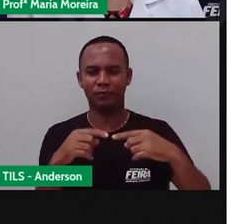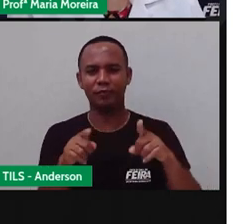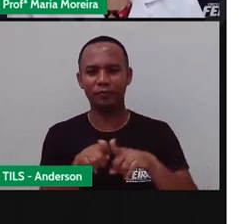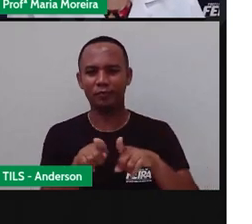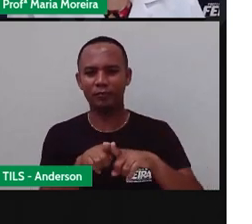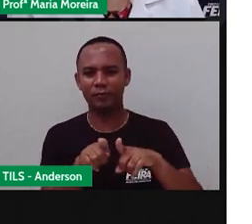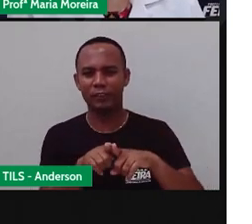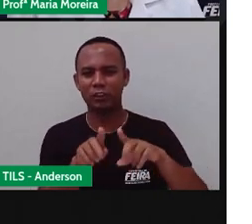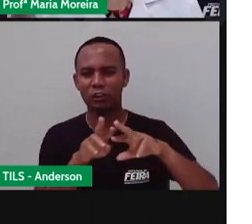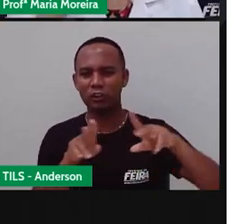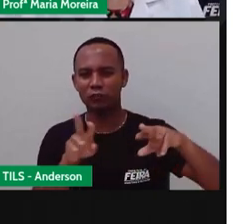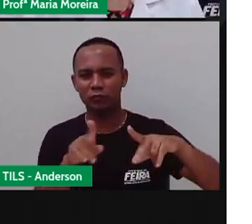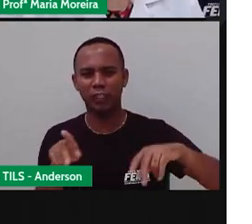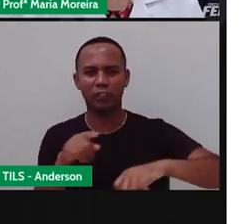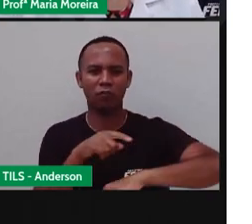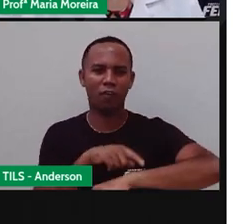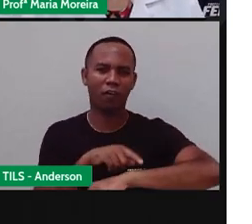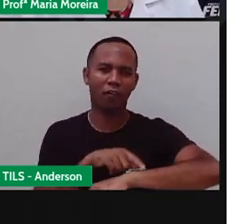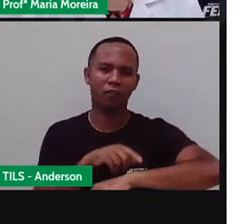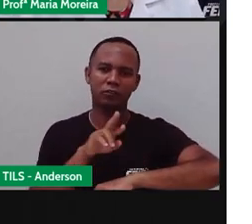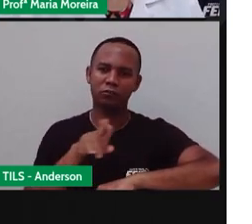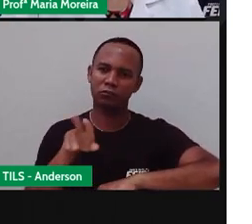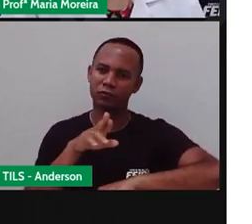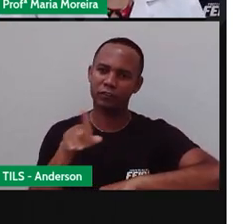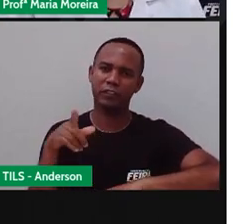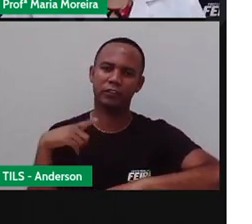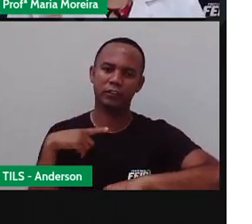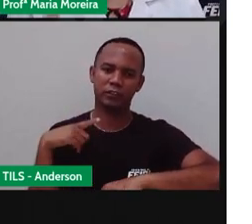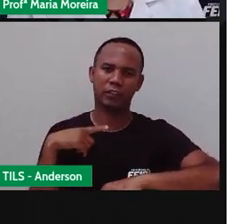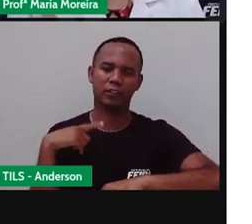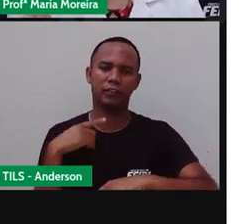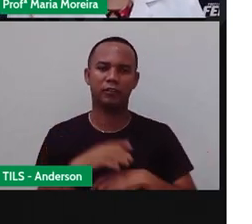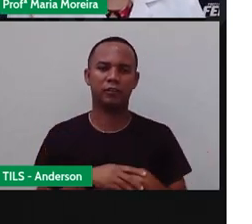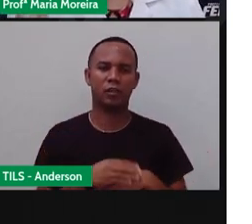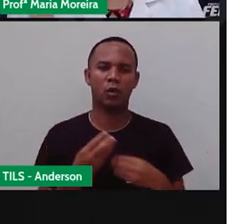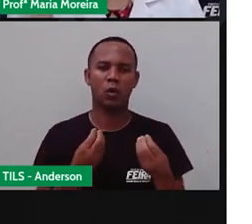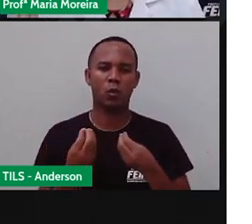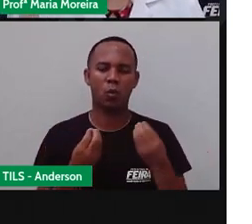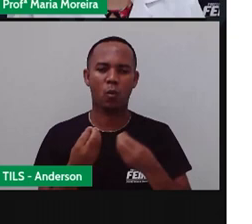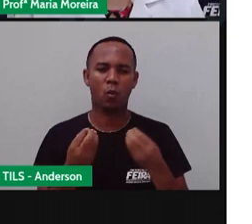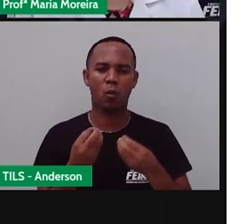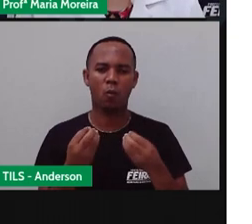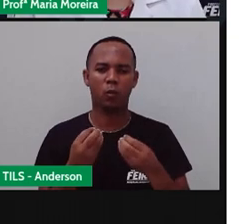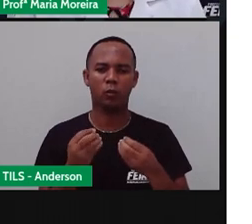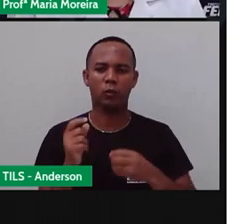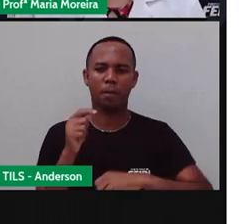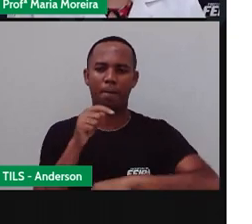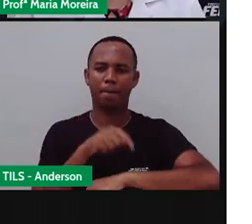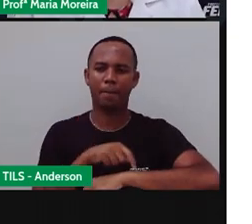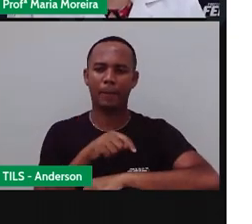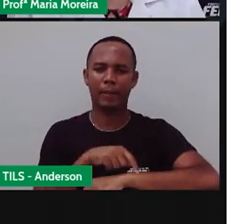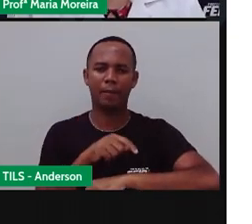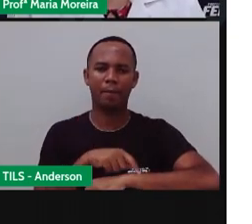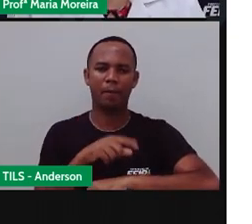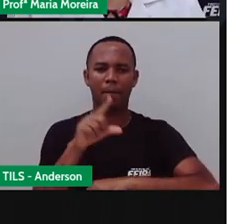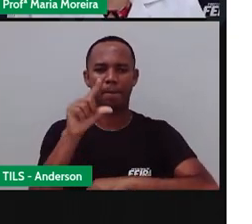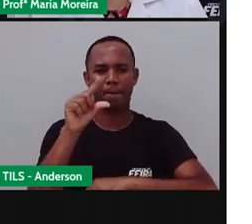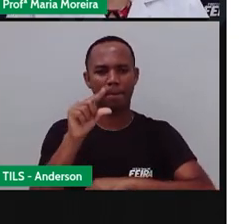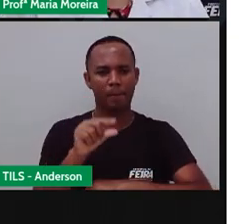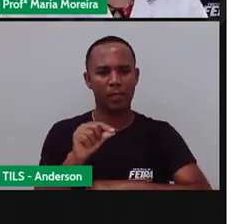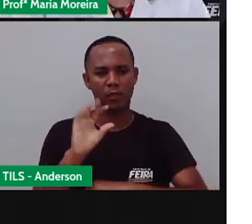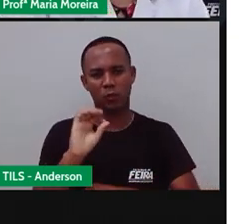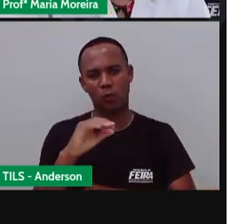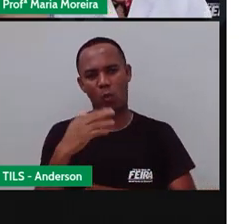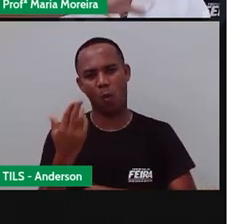ampulhetas e o cronômetro. É uma ampulheta que a Pro já mostrou aqui para vocês. Que servem para medir o espaço de tempo o quê? Menores. Não é isso?